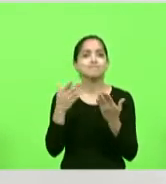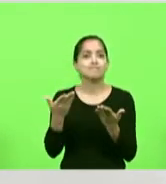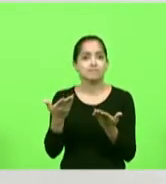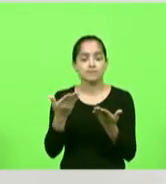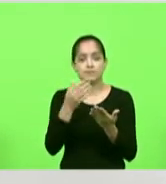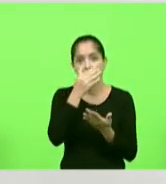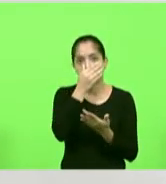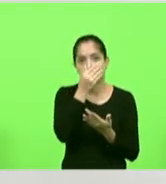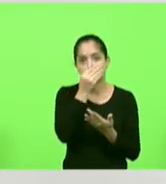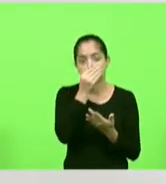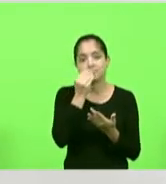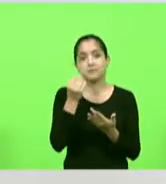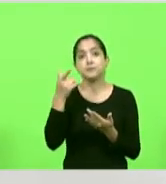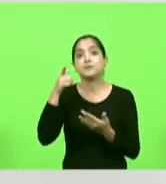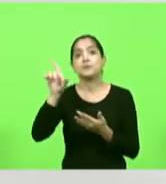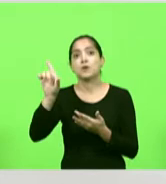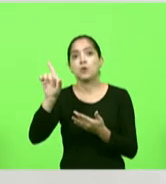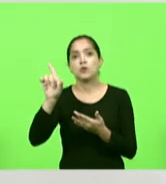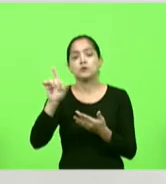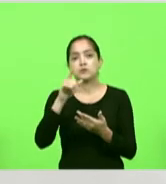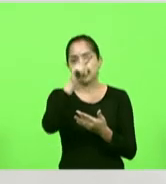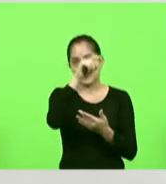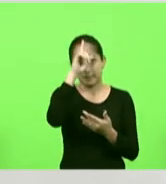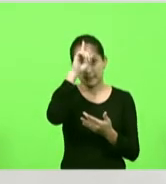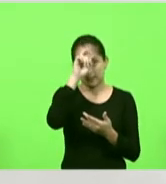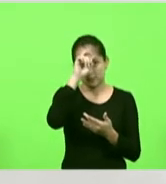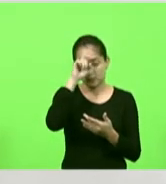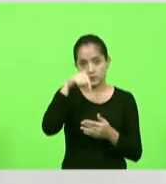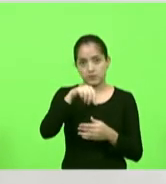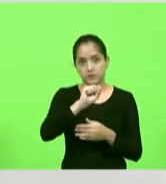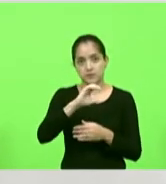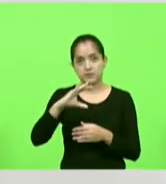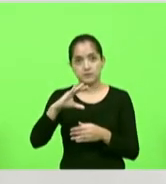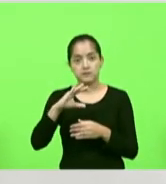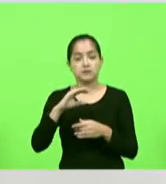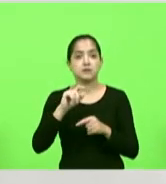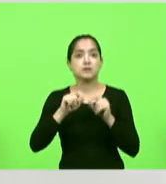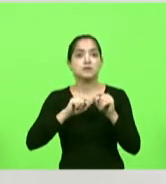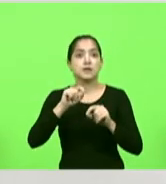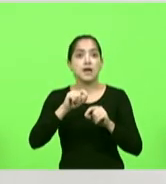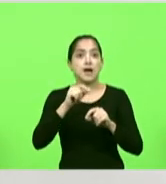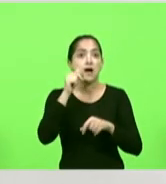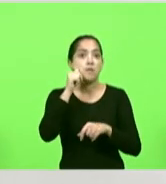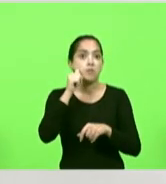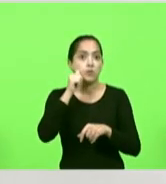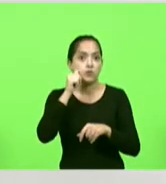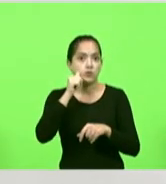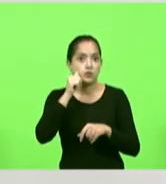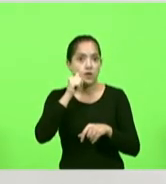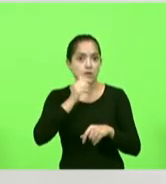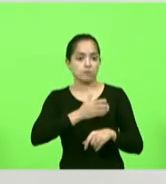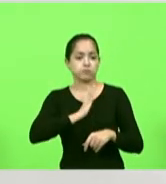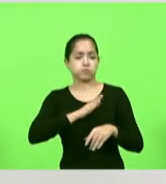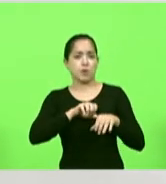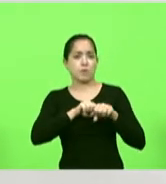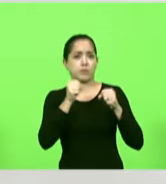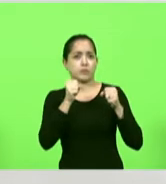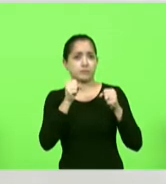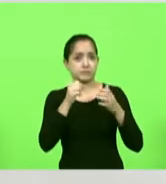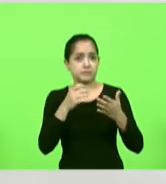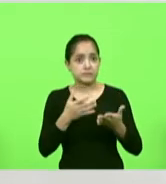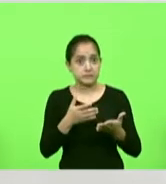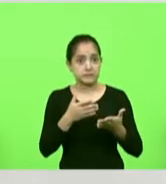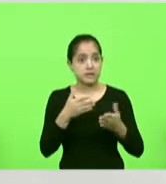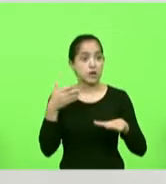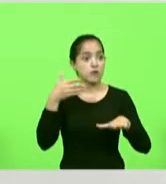Outro caso que aconteceu no hospital aqui de Santa Catarina onde a mulher infartou, entrou